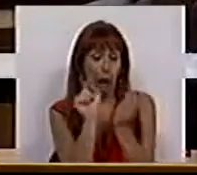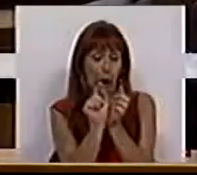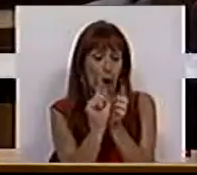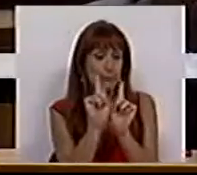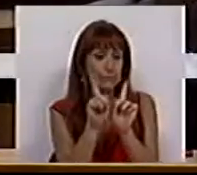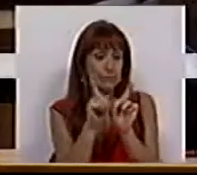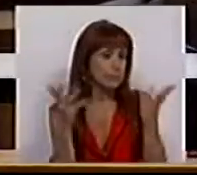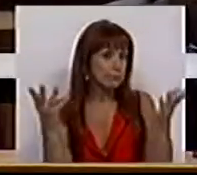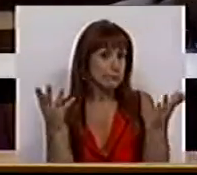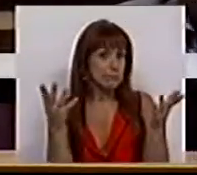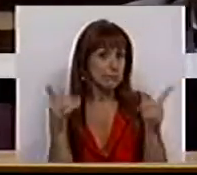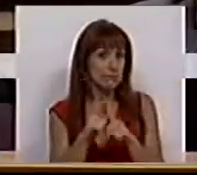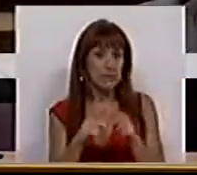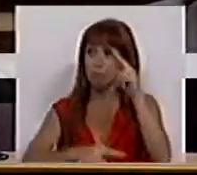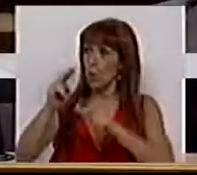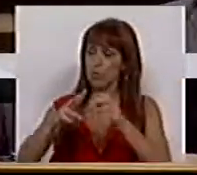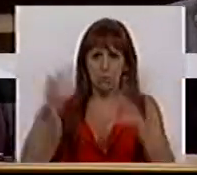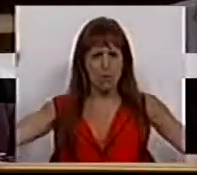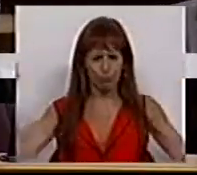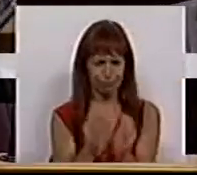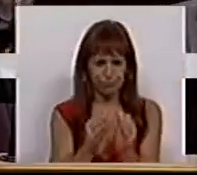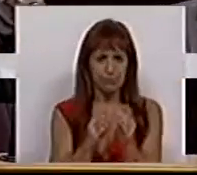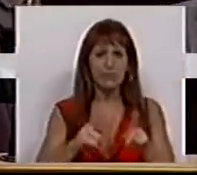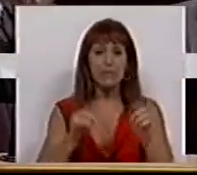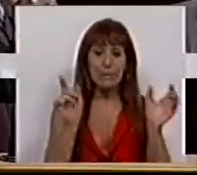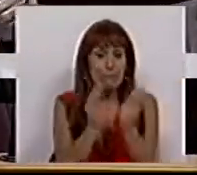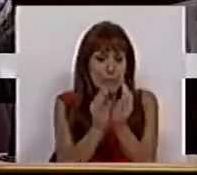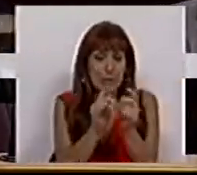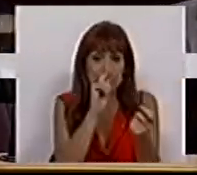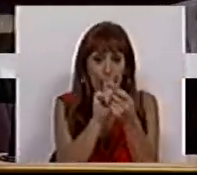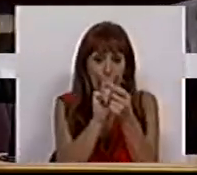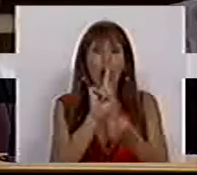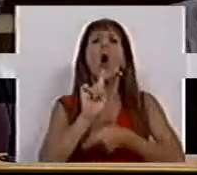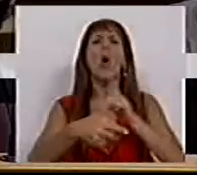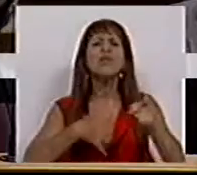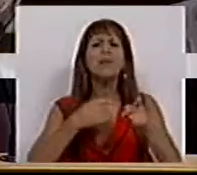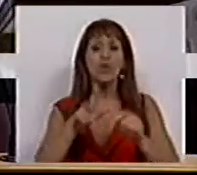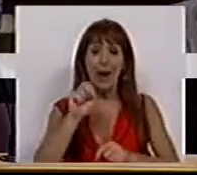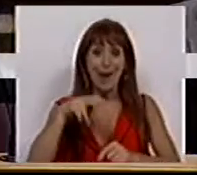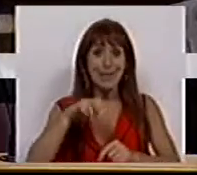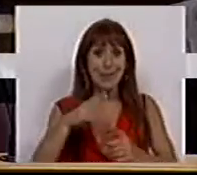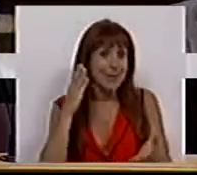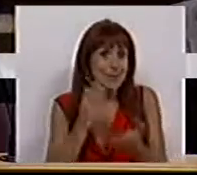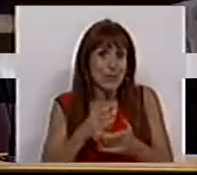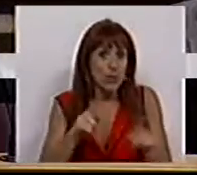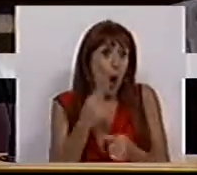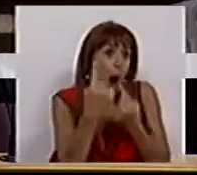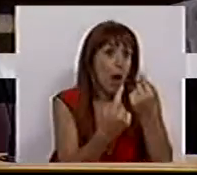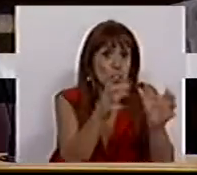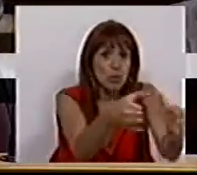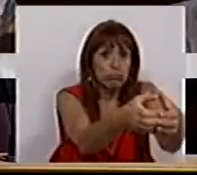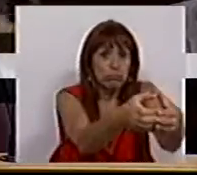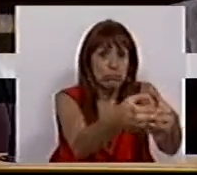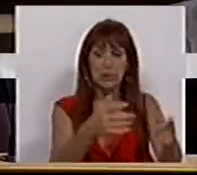daquilo que ele veio ser construído. Uma miniatura significa um SNS apenas para alguns,